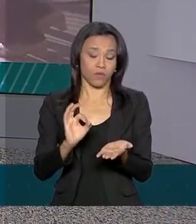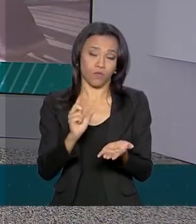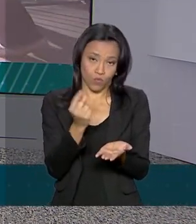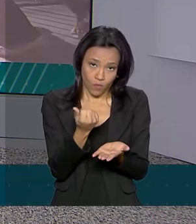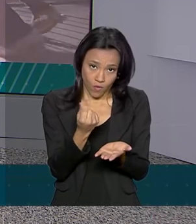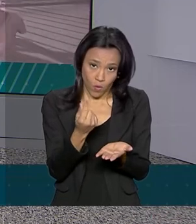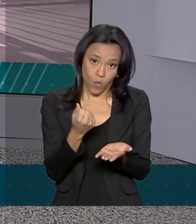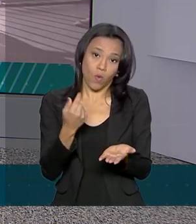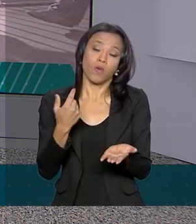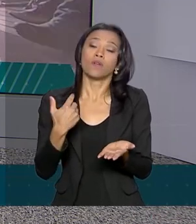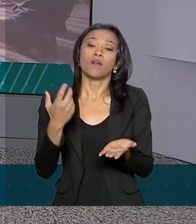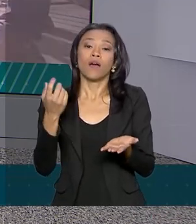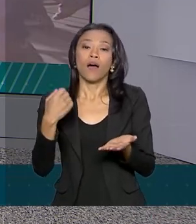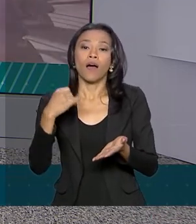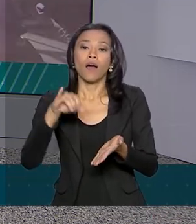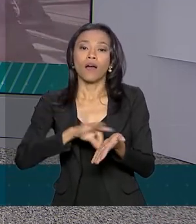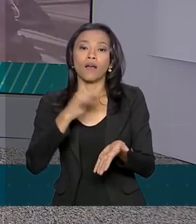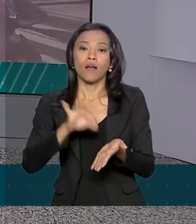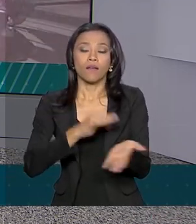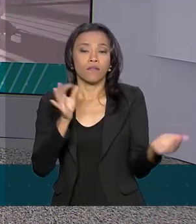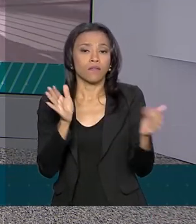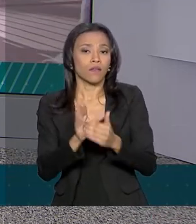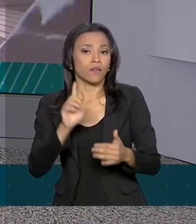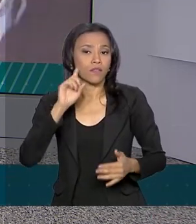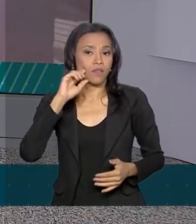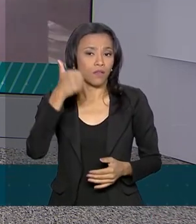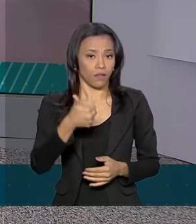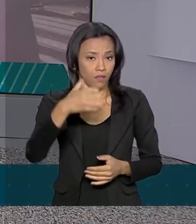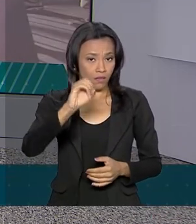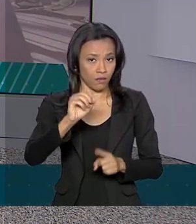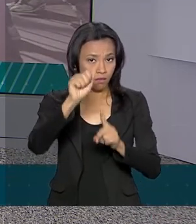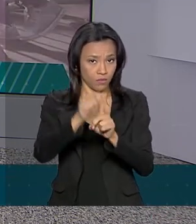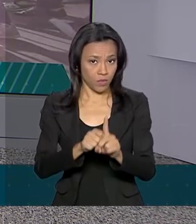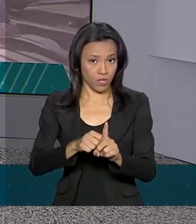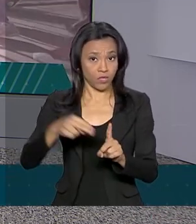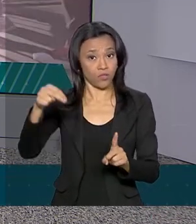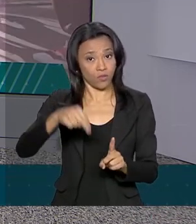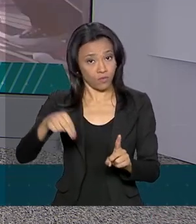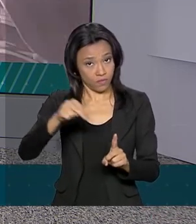inscrições podem ser feitas até 10 de novembro no site da Plataforma Mais Brasil.